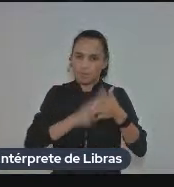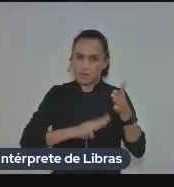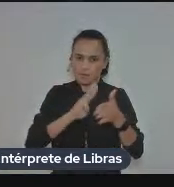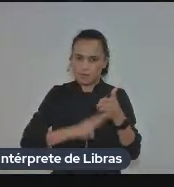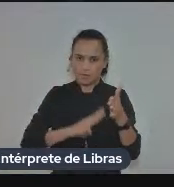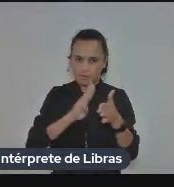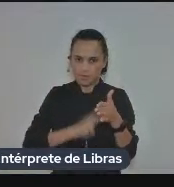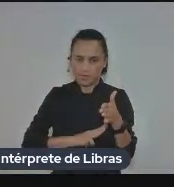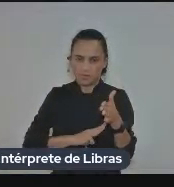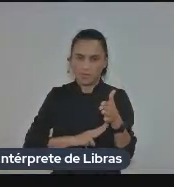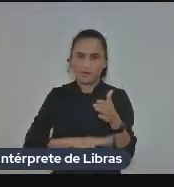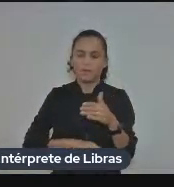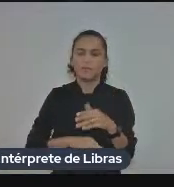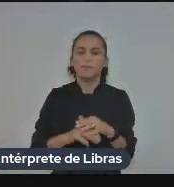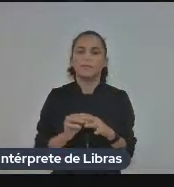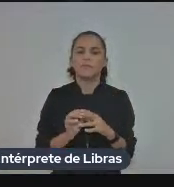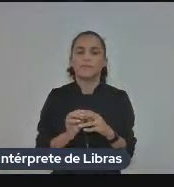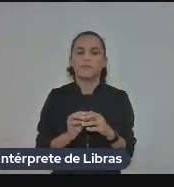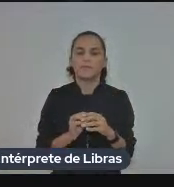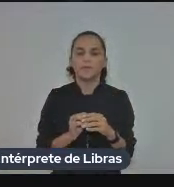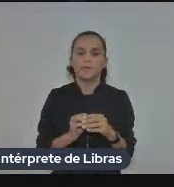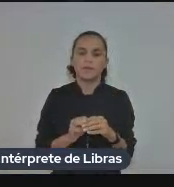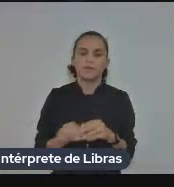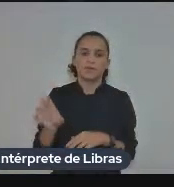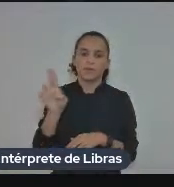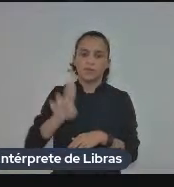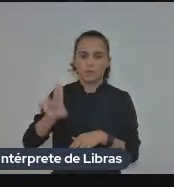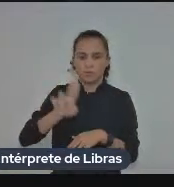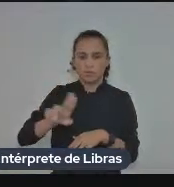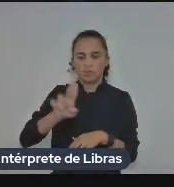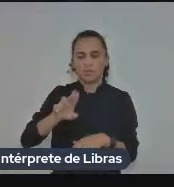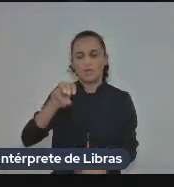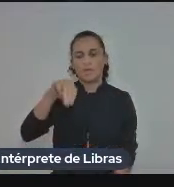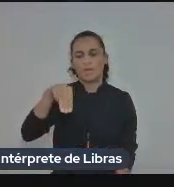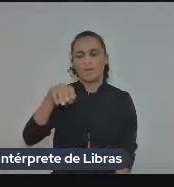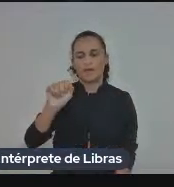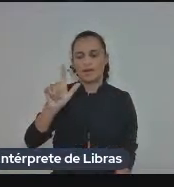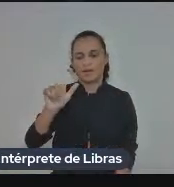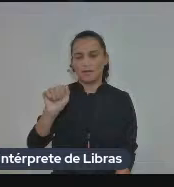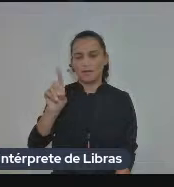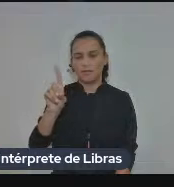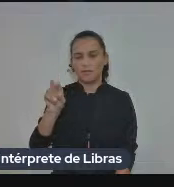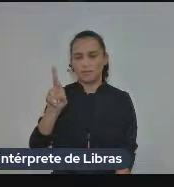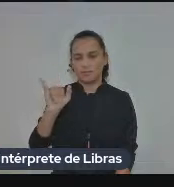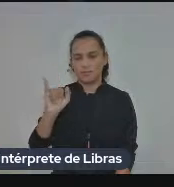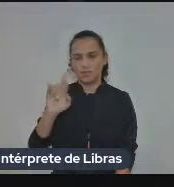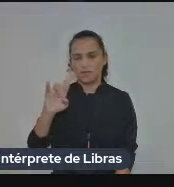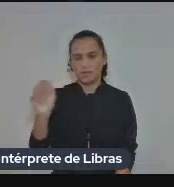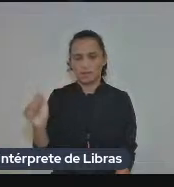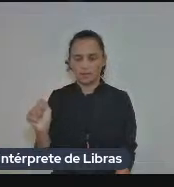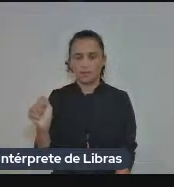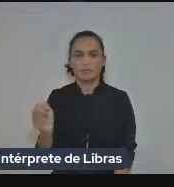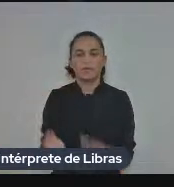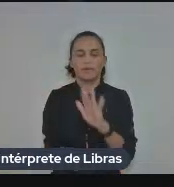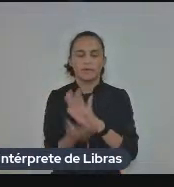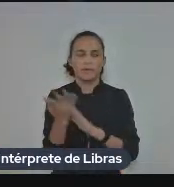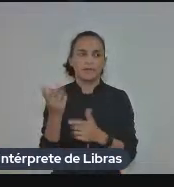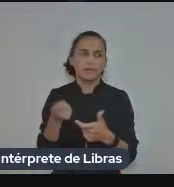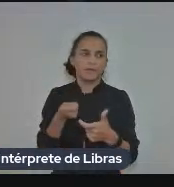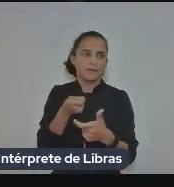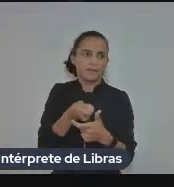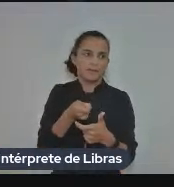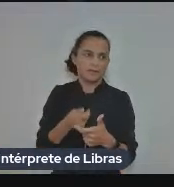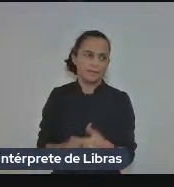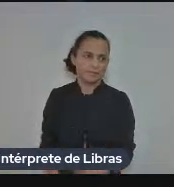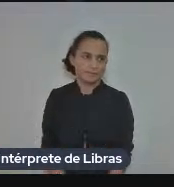a utilização da mala direta para a criação das entradas dos vocabulários.